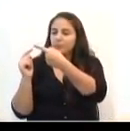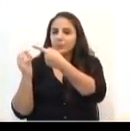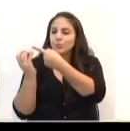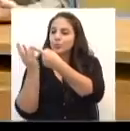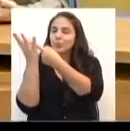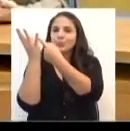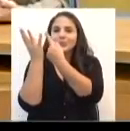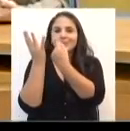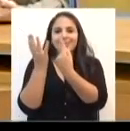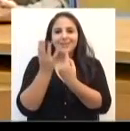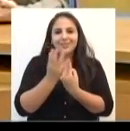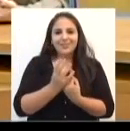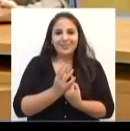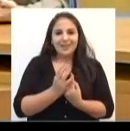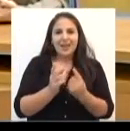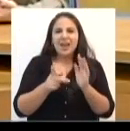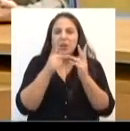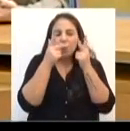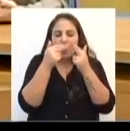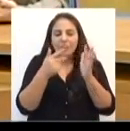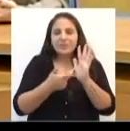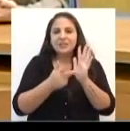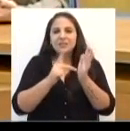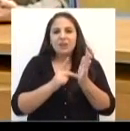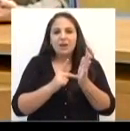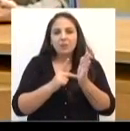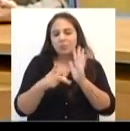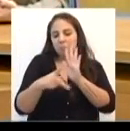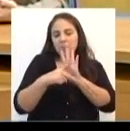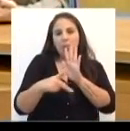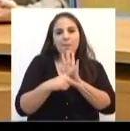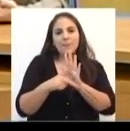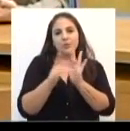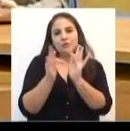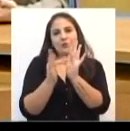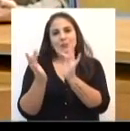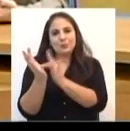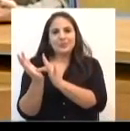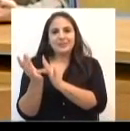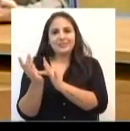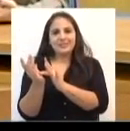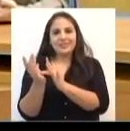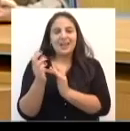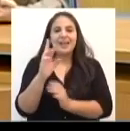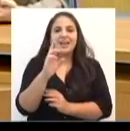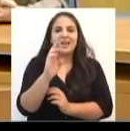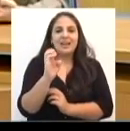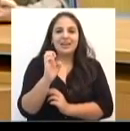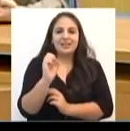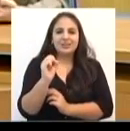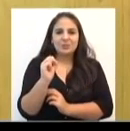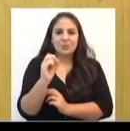é o próprio Jesus ressuscitado, a luz do mundo. Mas, para isso, nós precisamos fazer o quê? Toda a